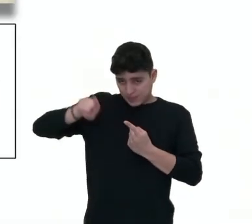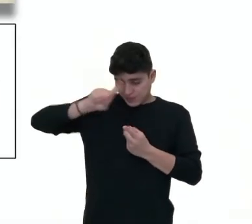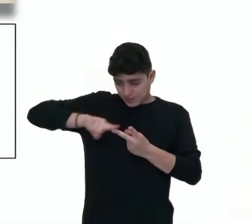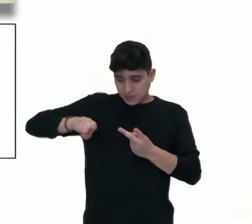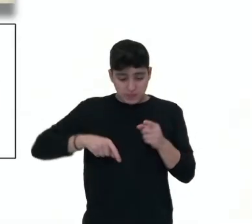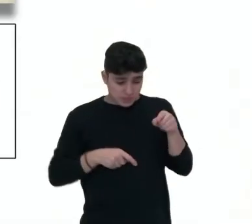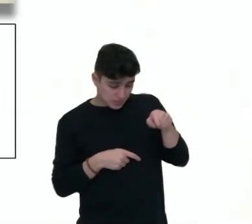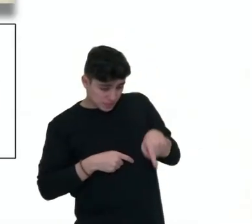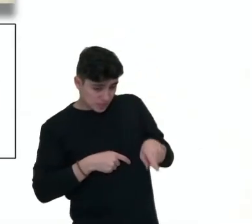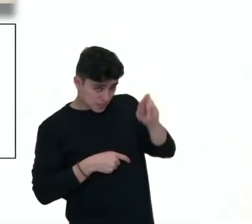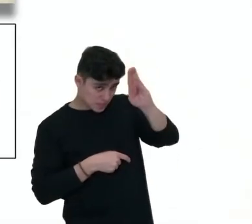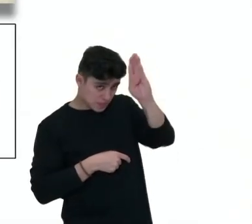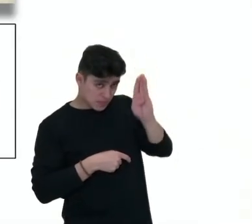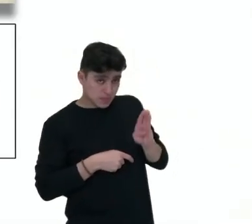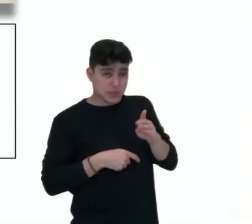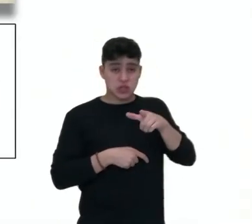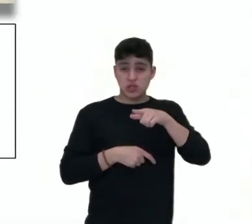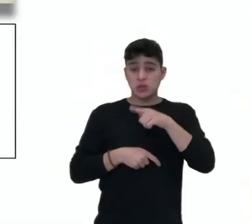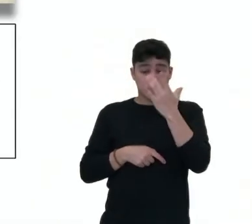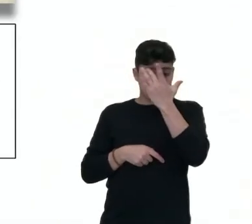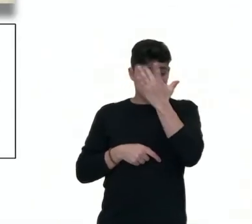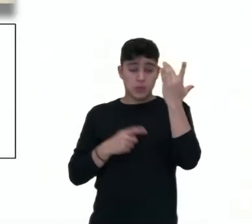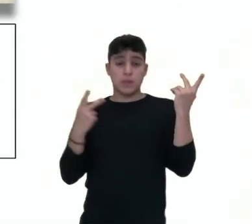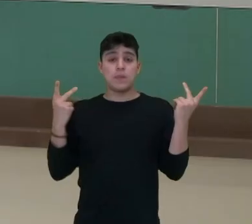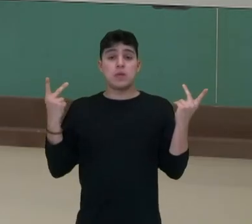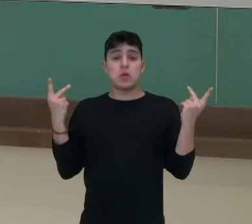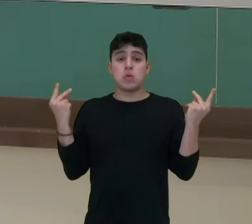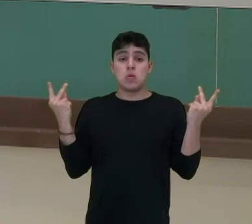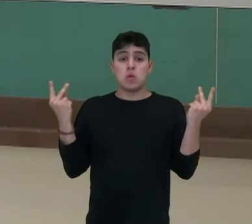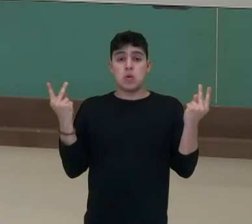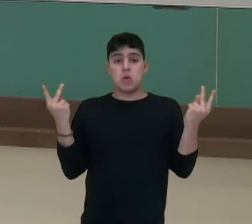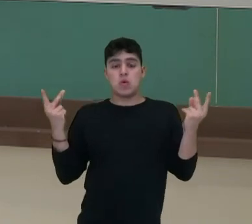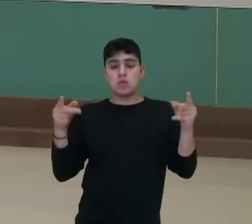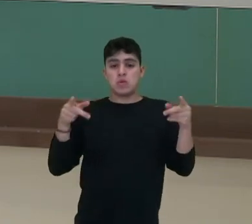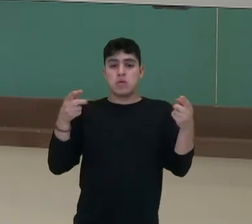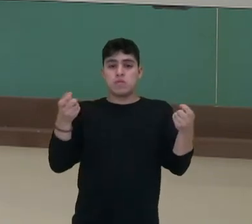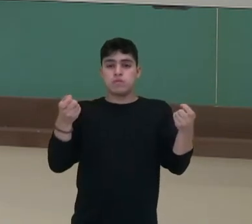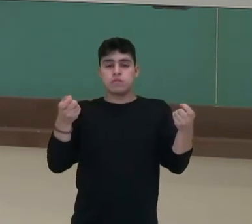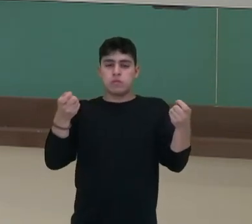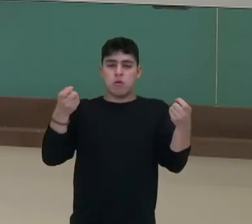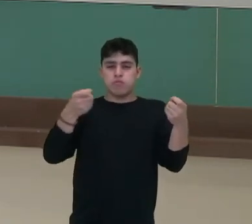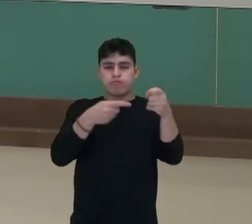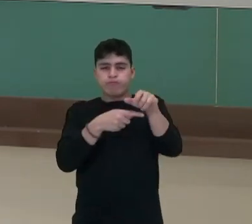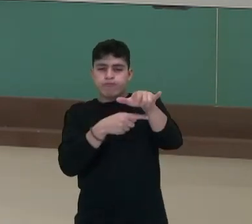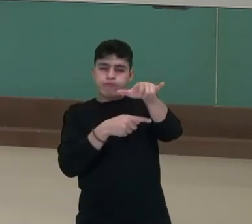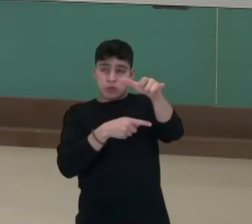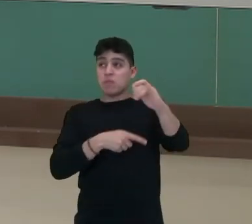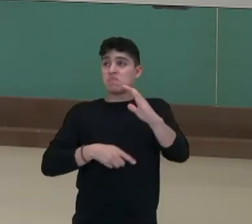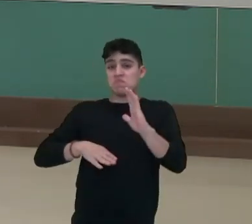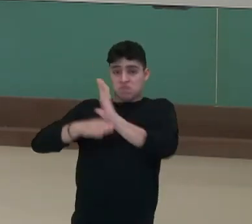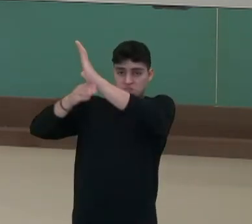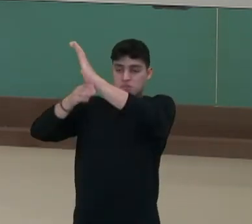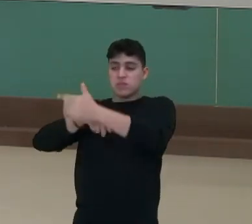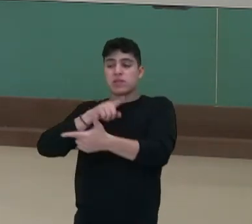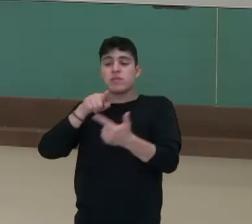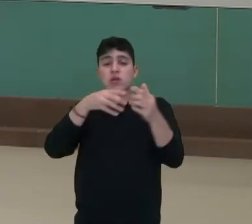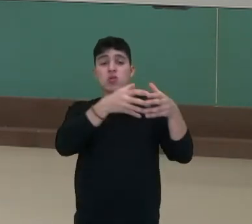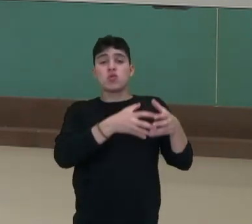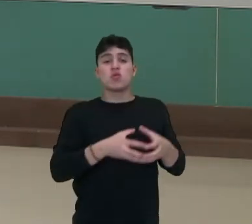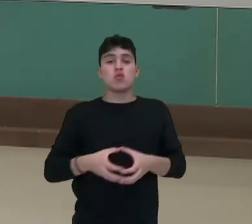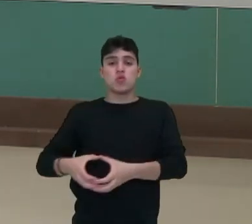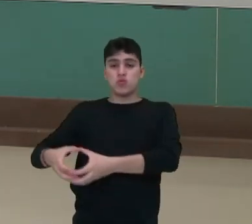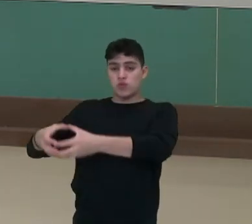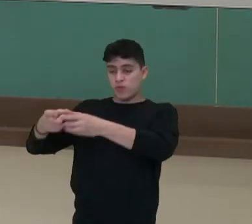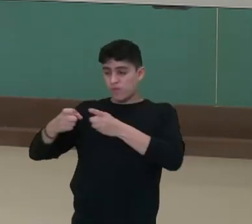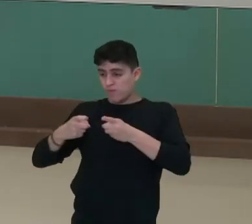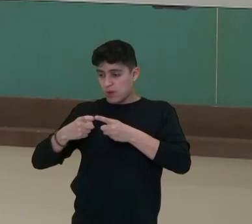exemplo, aviadores para o auxílio e também aí uma missão médica para auxiliar aí na questão